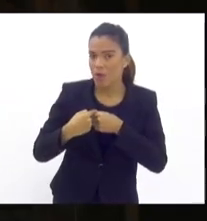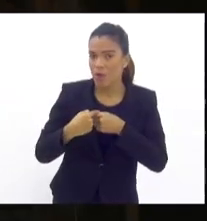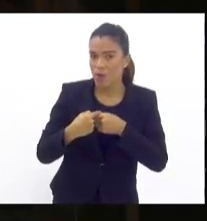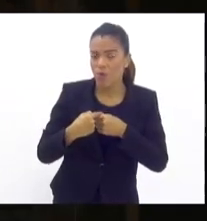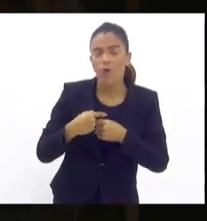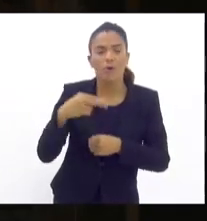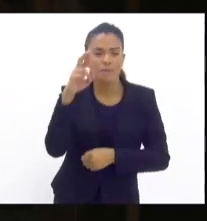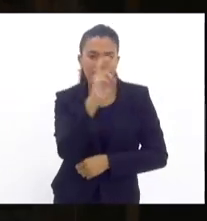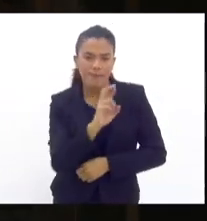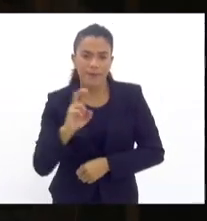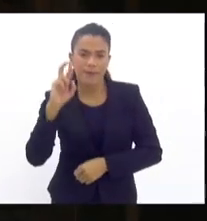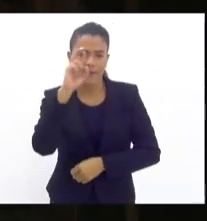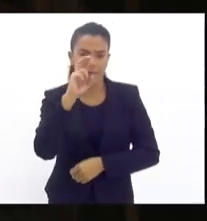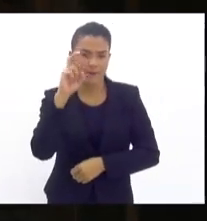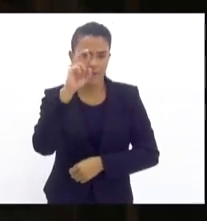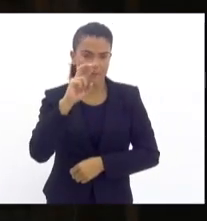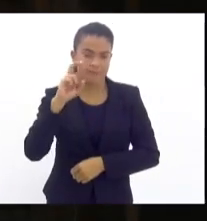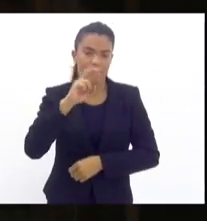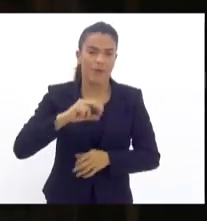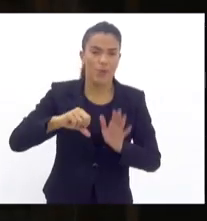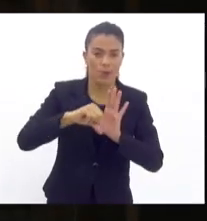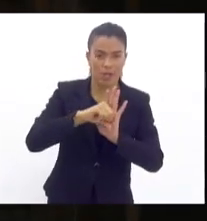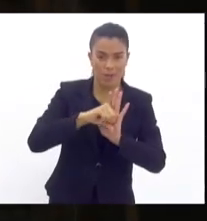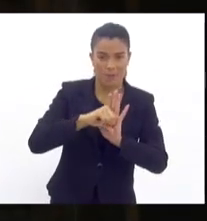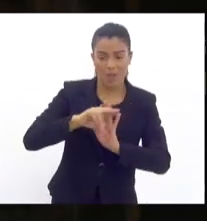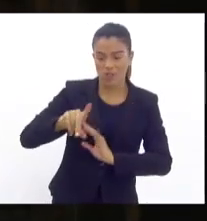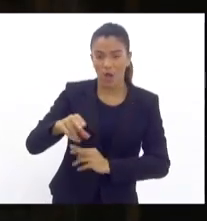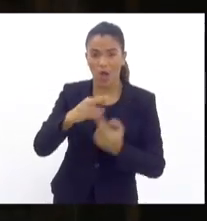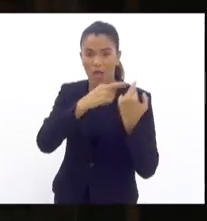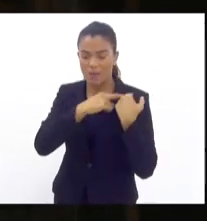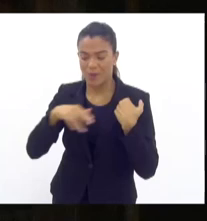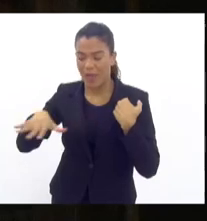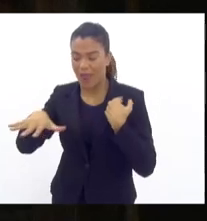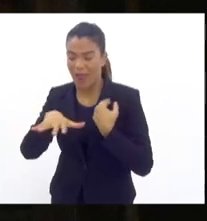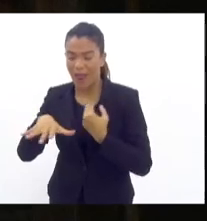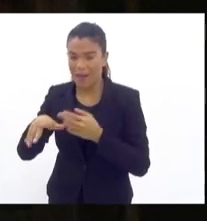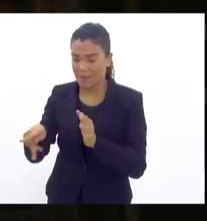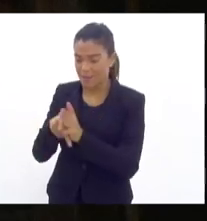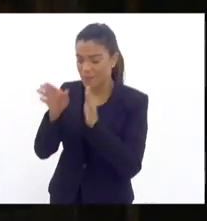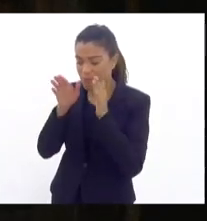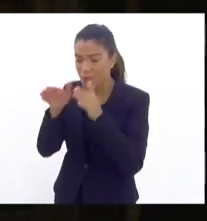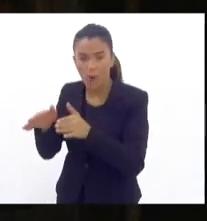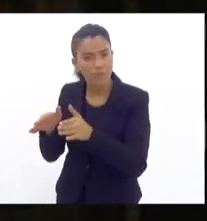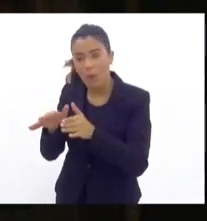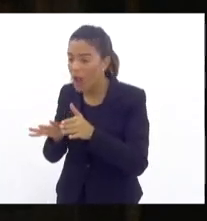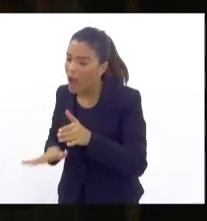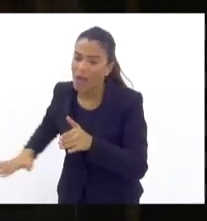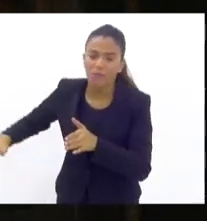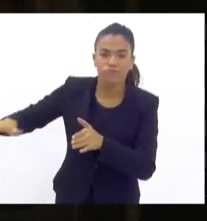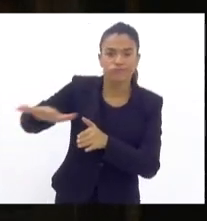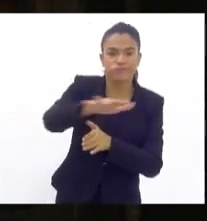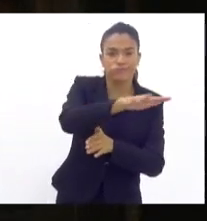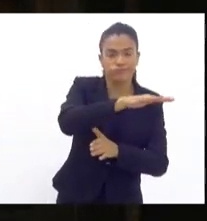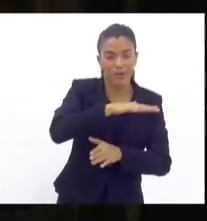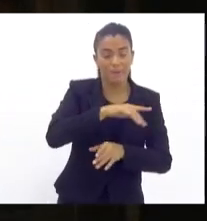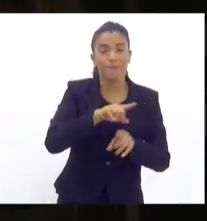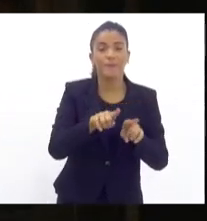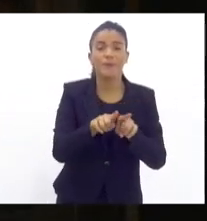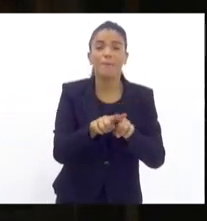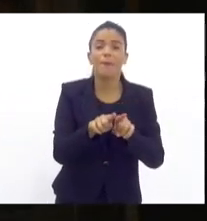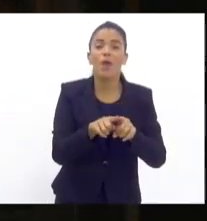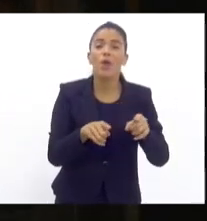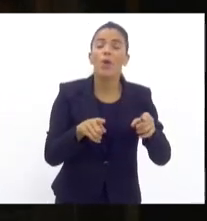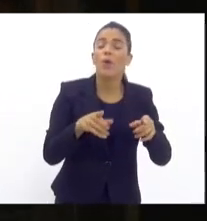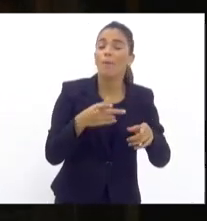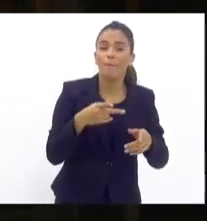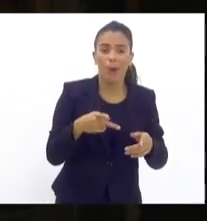crime que não se limita a uma circunscrição. É um crime intercircunscricional e também extravasa o próprio limite